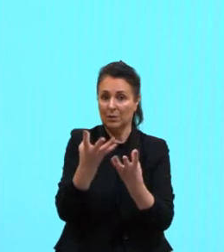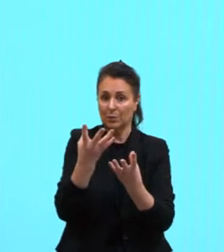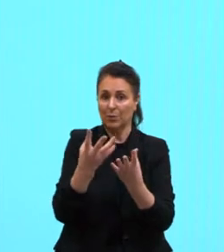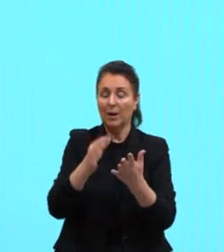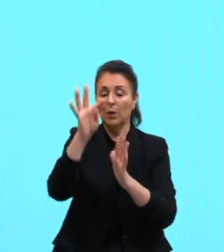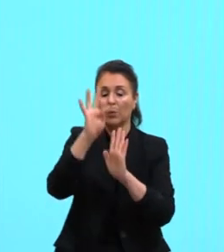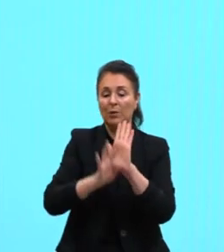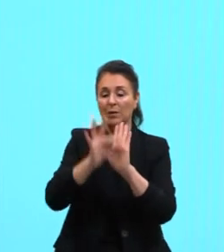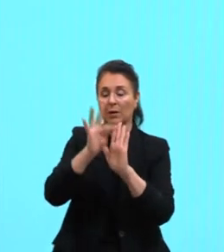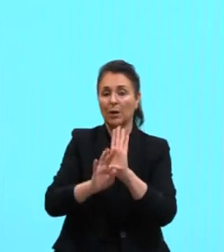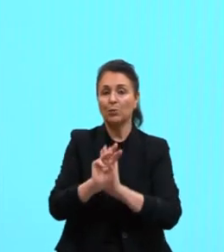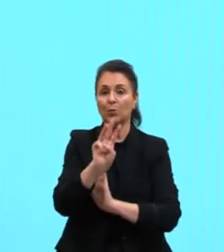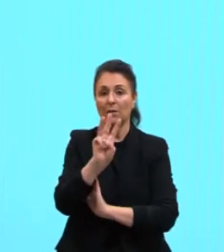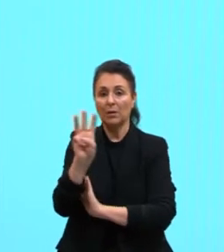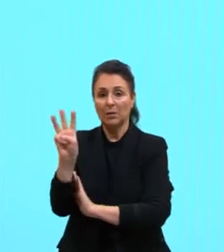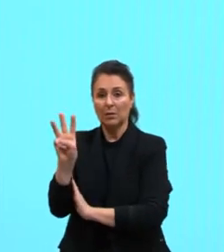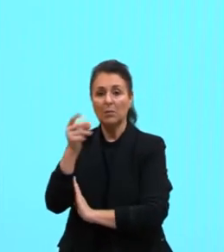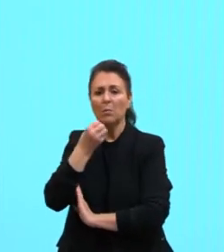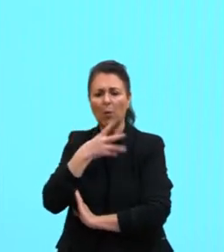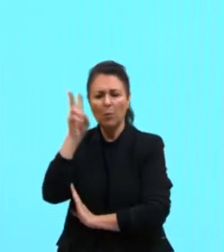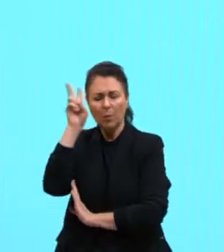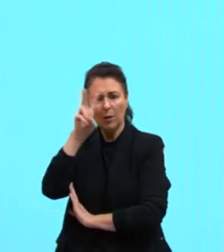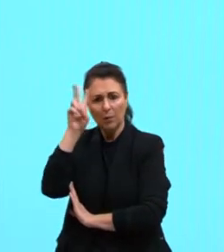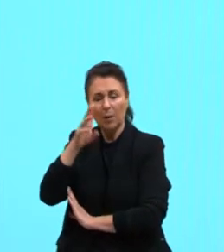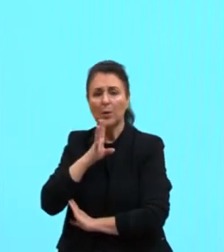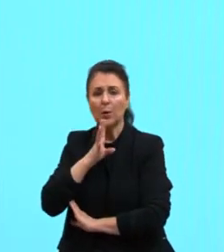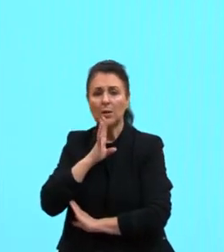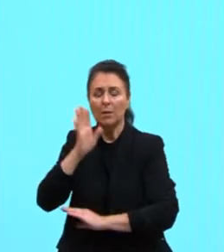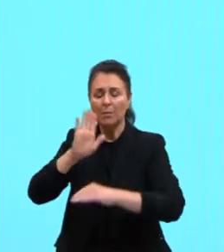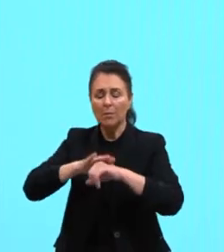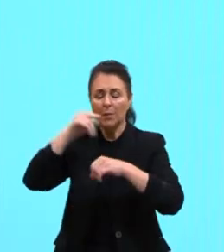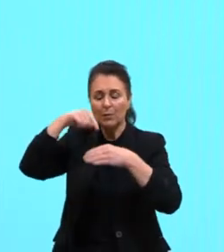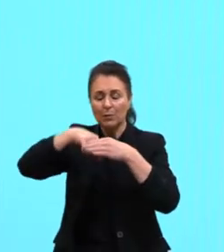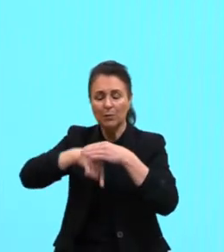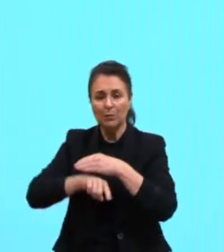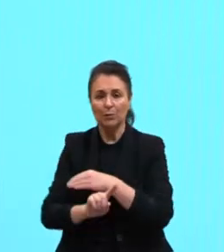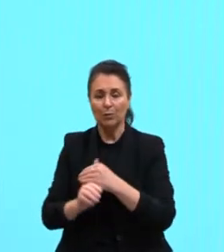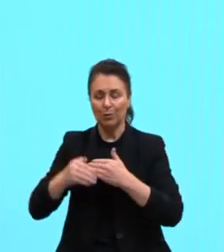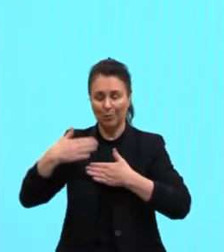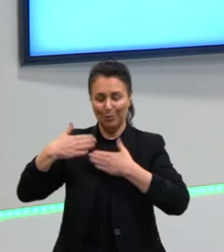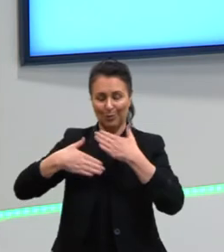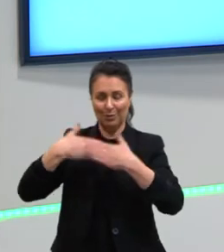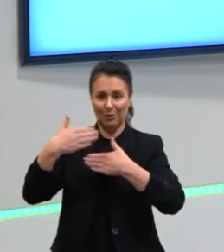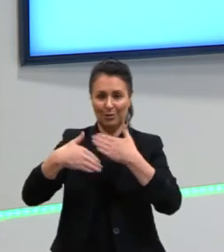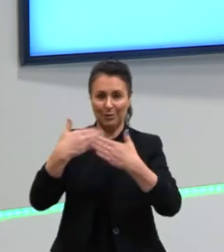que é bom aí para relembrar, para conhecer como é que funciona esse processo.